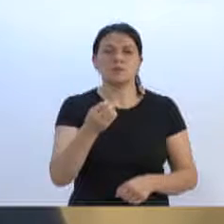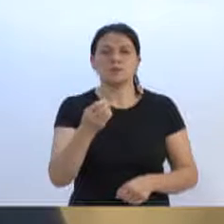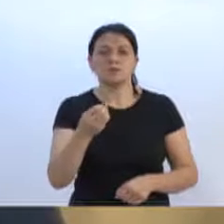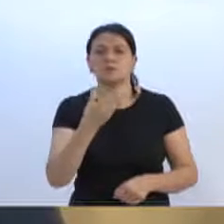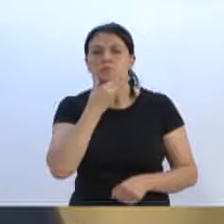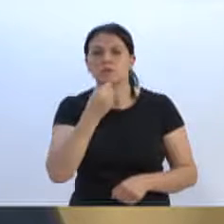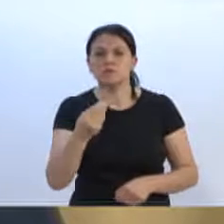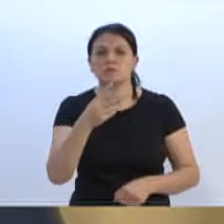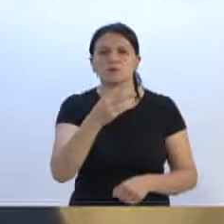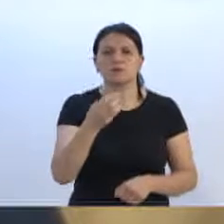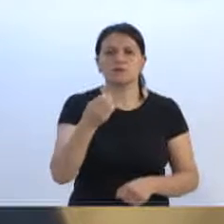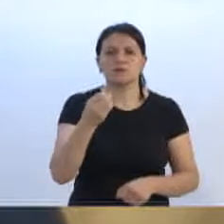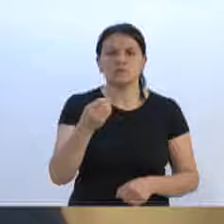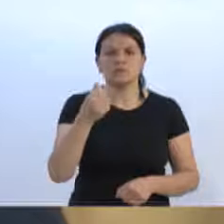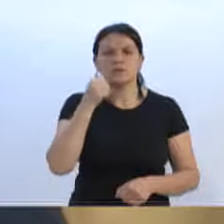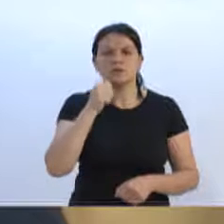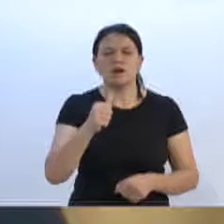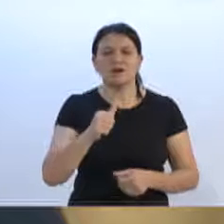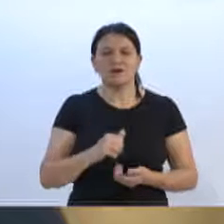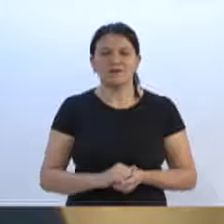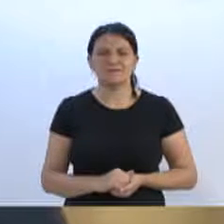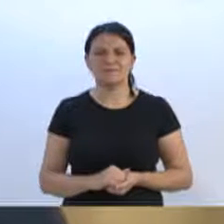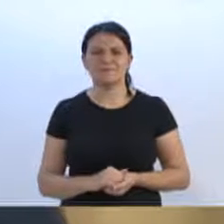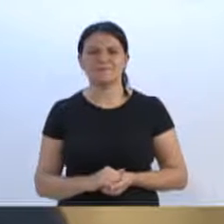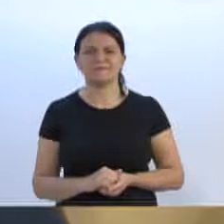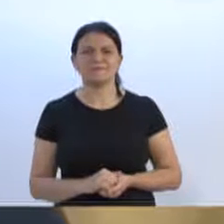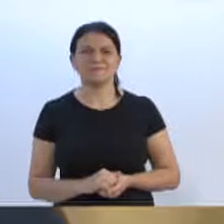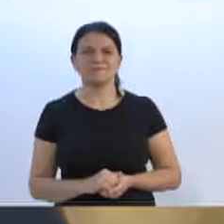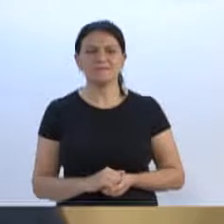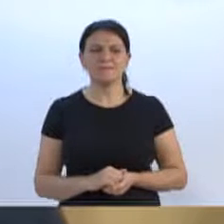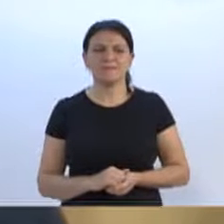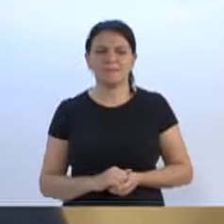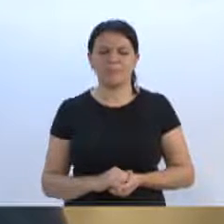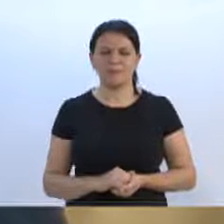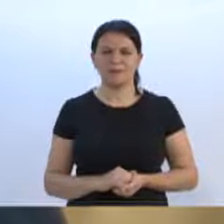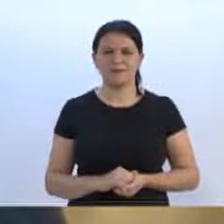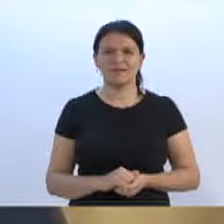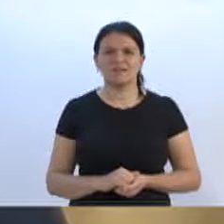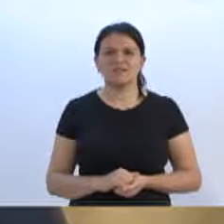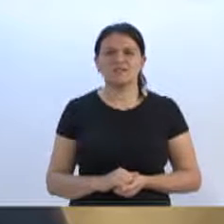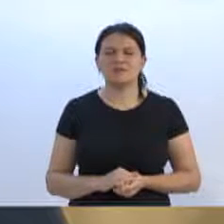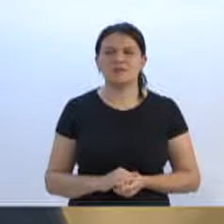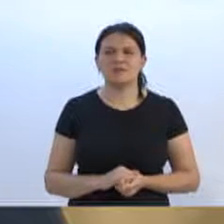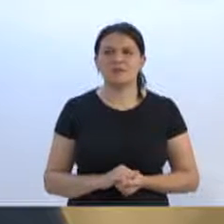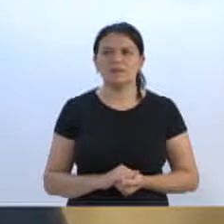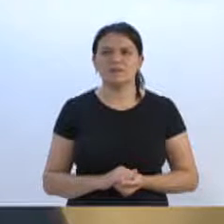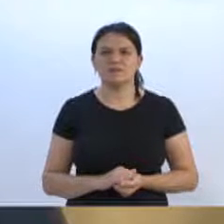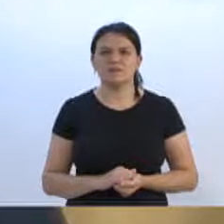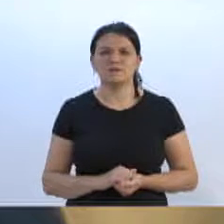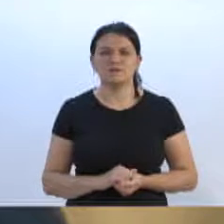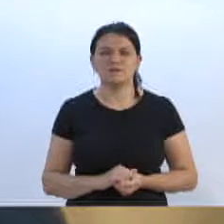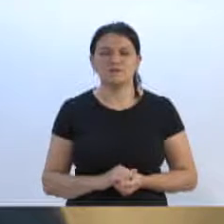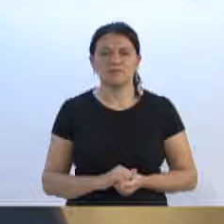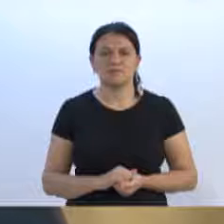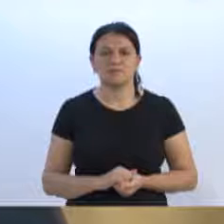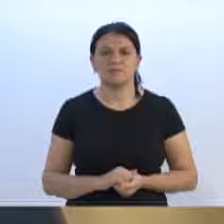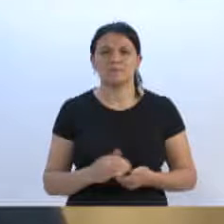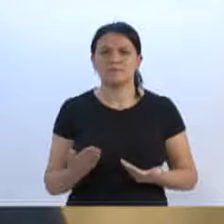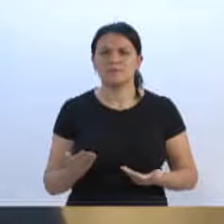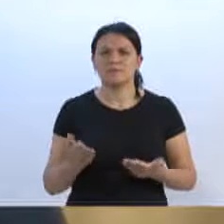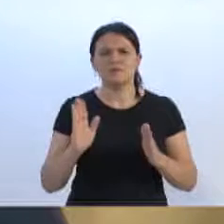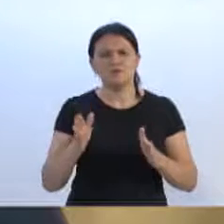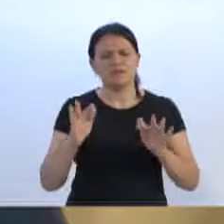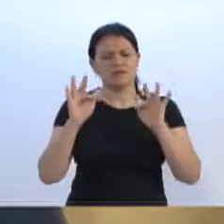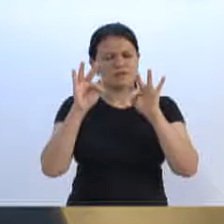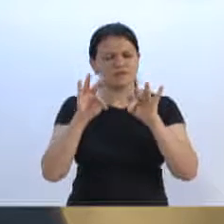venceu, diferentemente do que foi colocado aqui, todas as etapas, está na parte final.